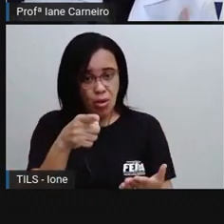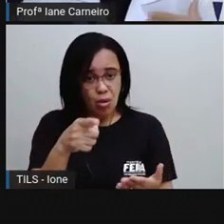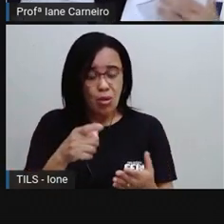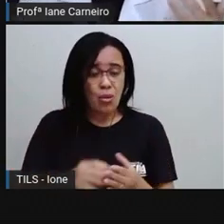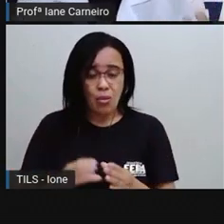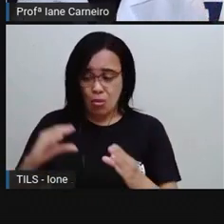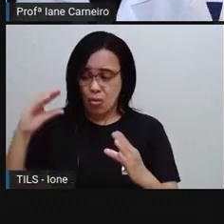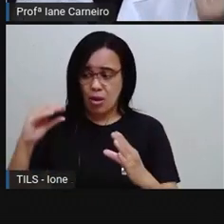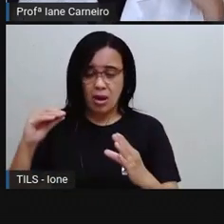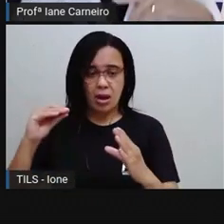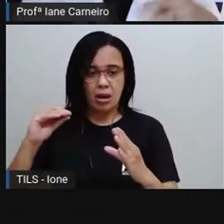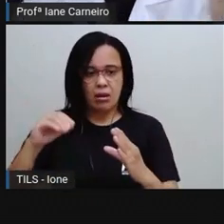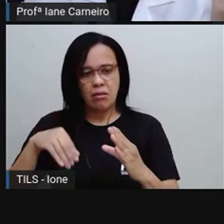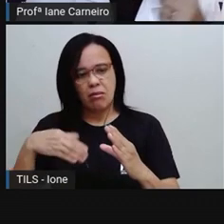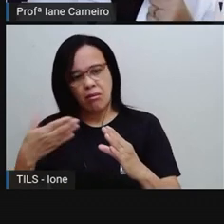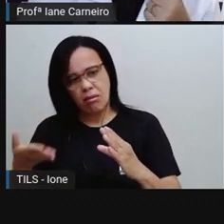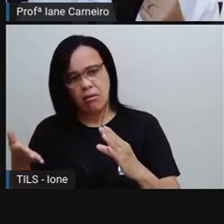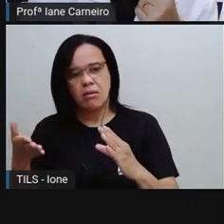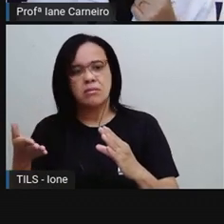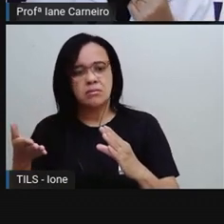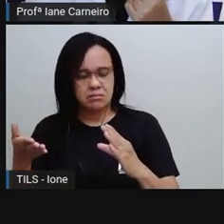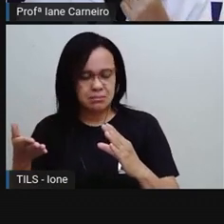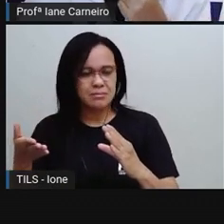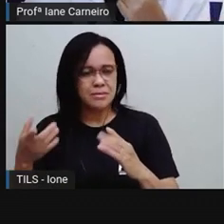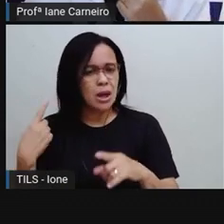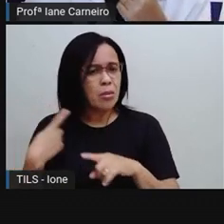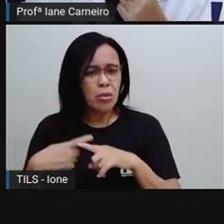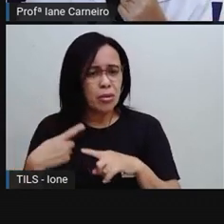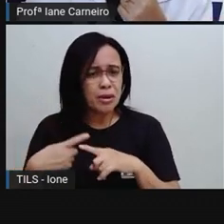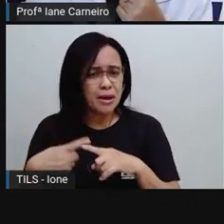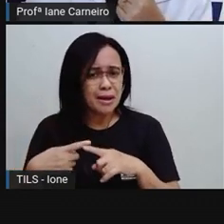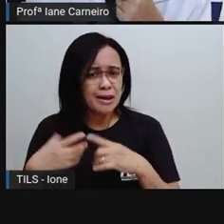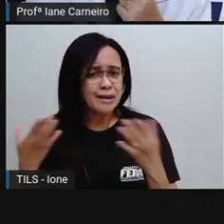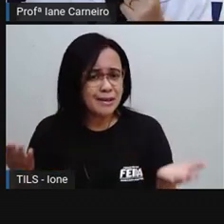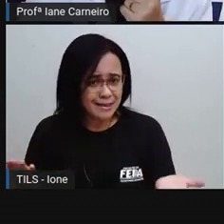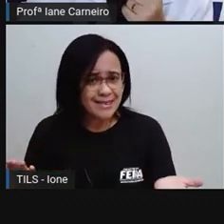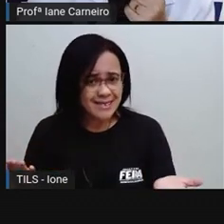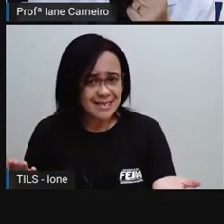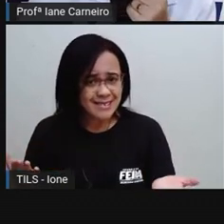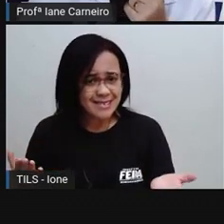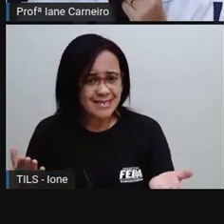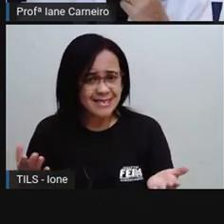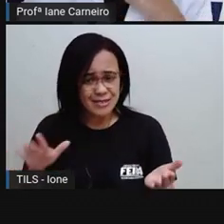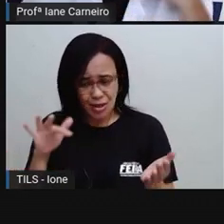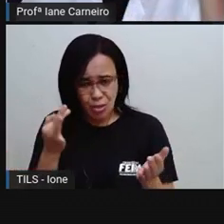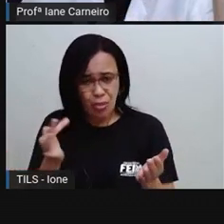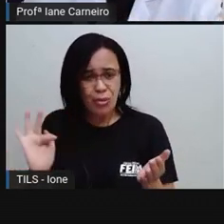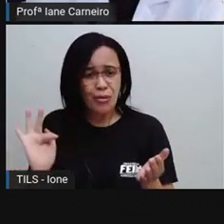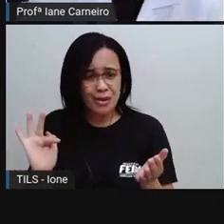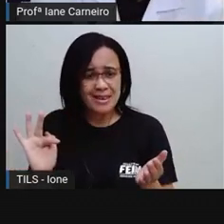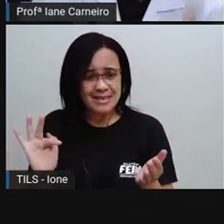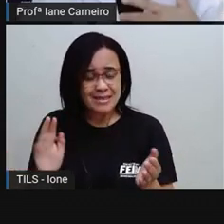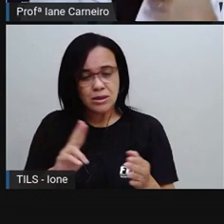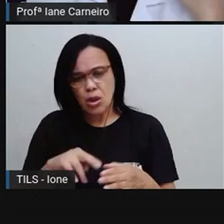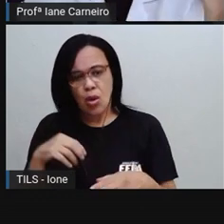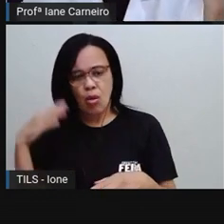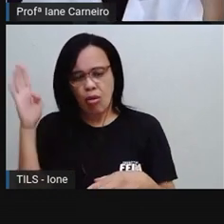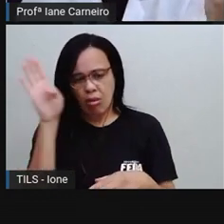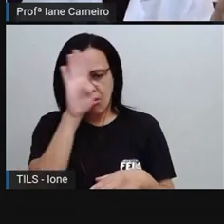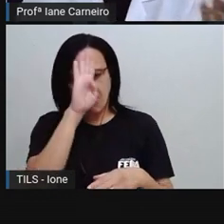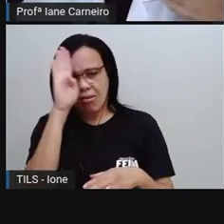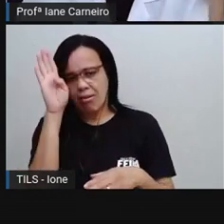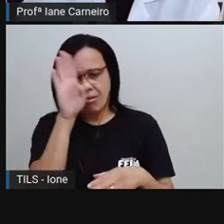um desmaio. Por que será que o cravo desmaiou? Será que foi porque ele, da ferida que ele teve? Ou ele passou mal, porque ficou